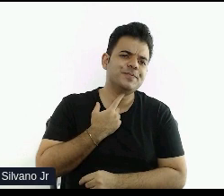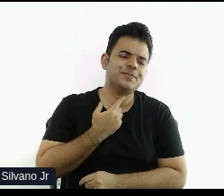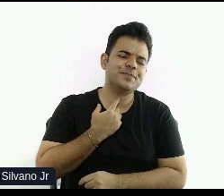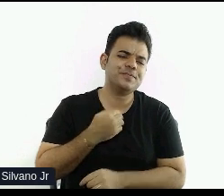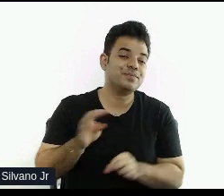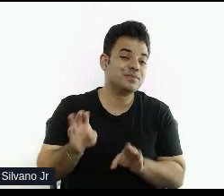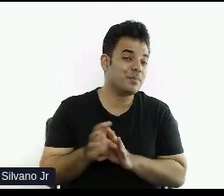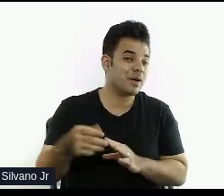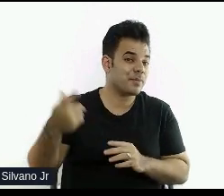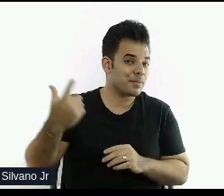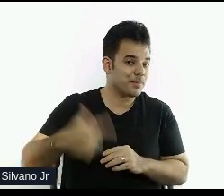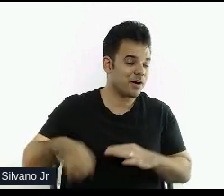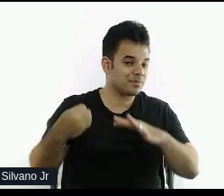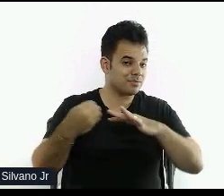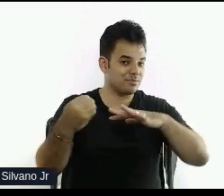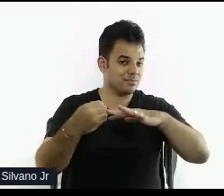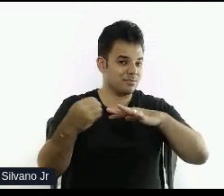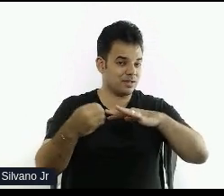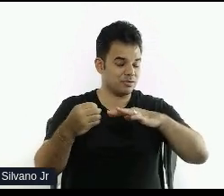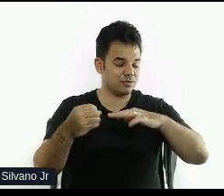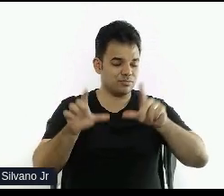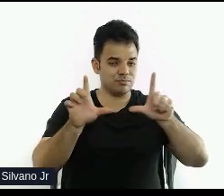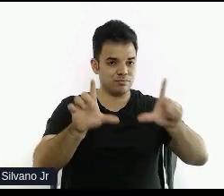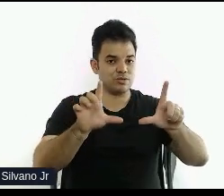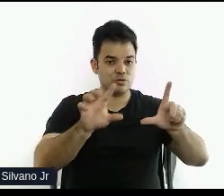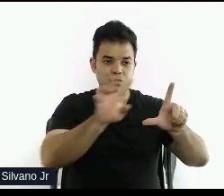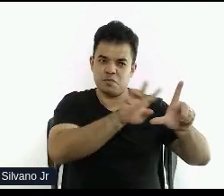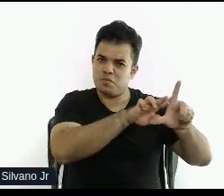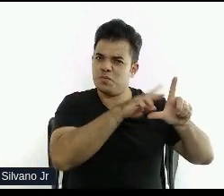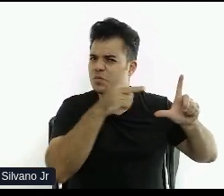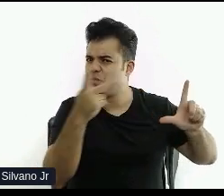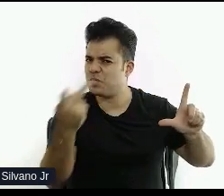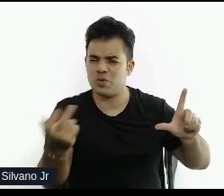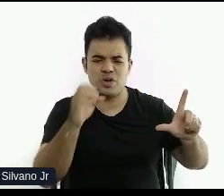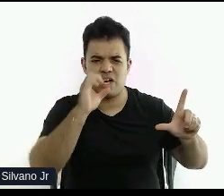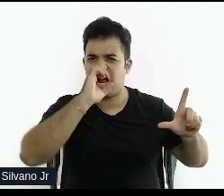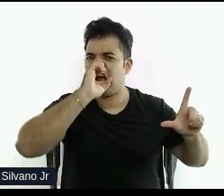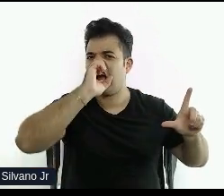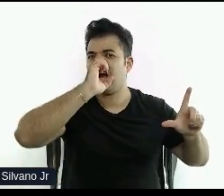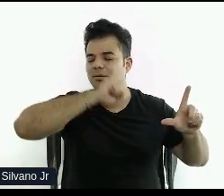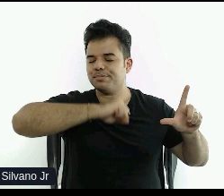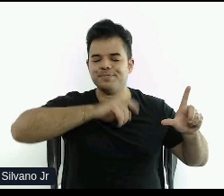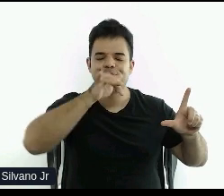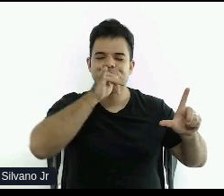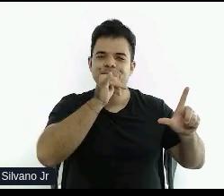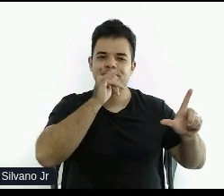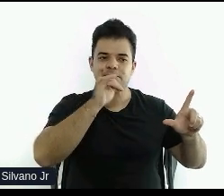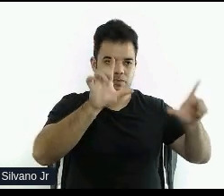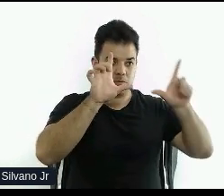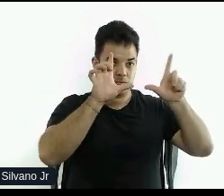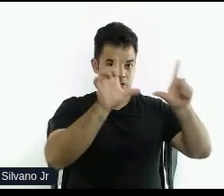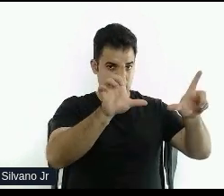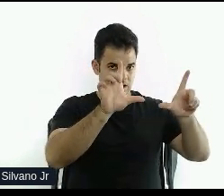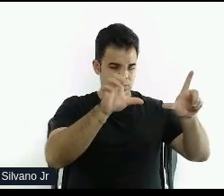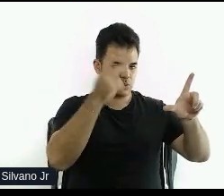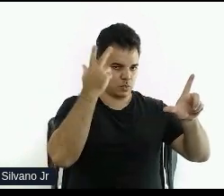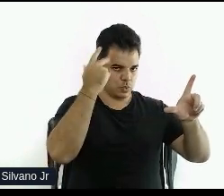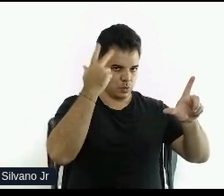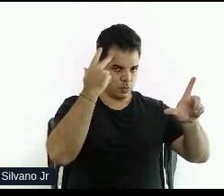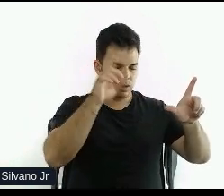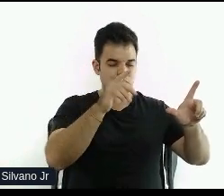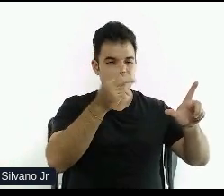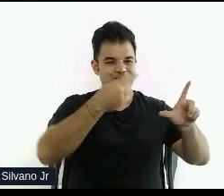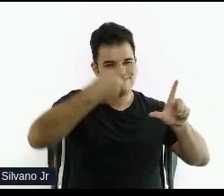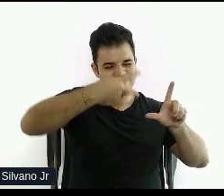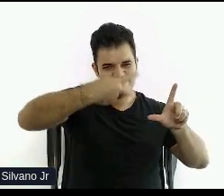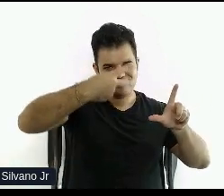que, quando um site muda radicalmente uma página para outra estrutura, se a primeira página está de um jeito, uma outra tem uma quebra muito grande, isso atrapalha